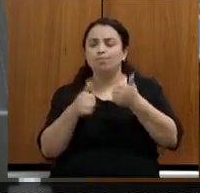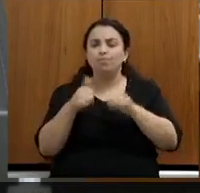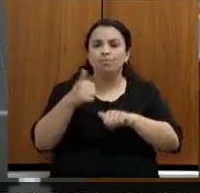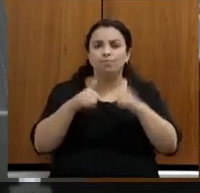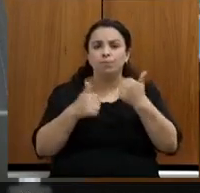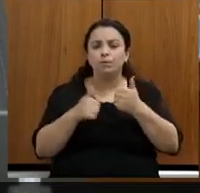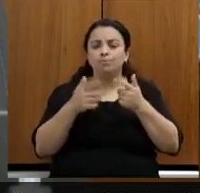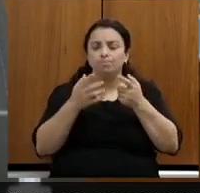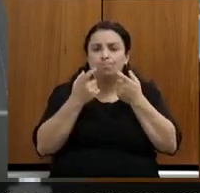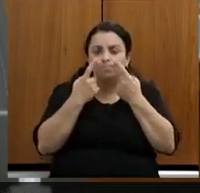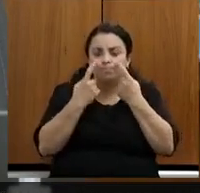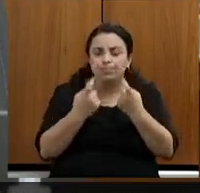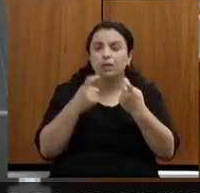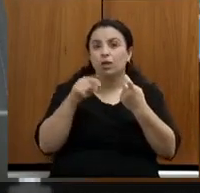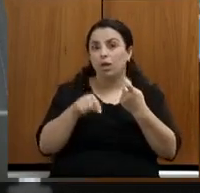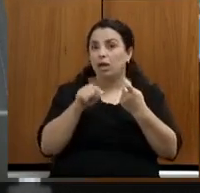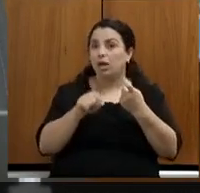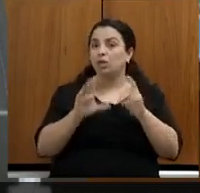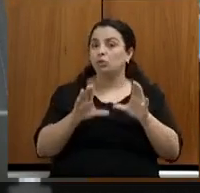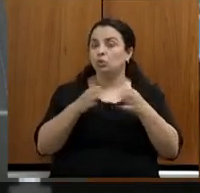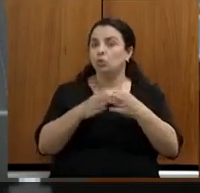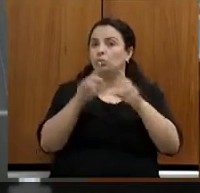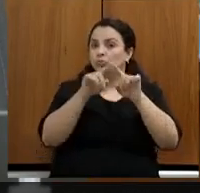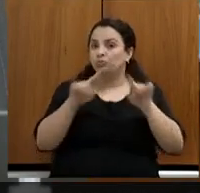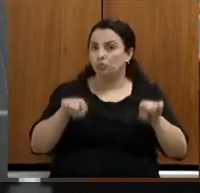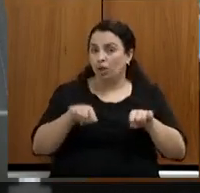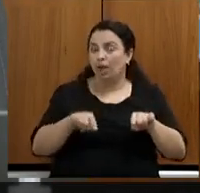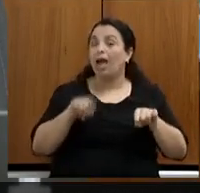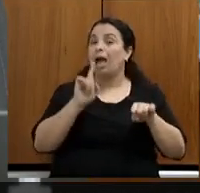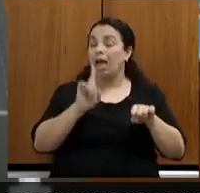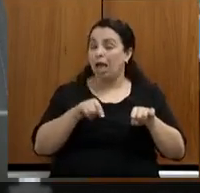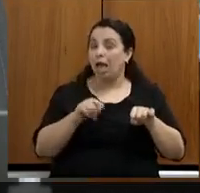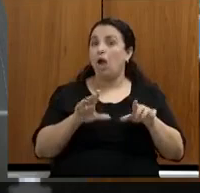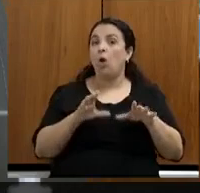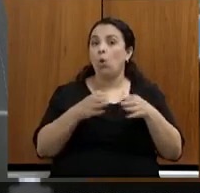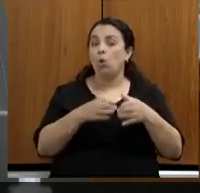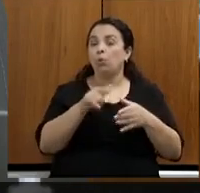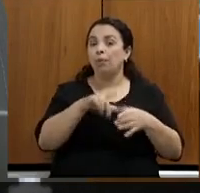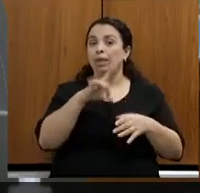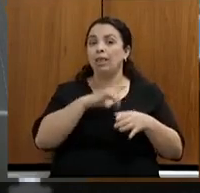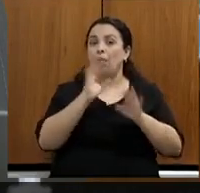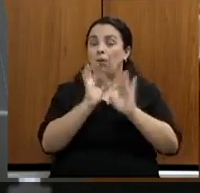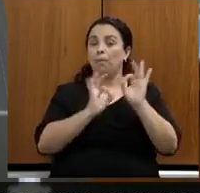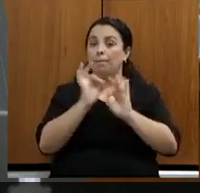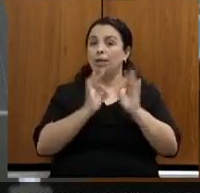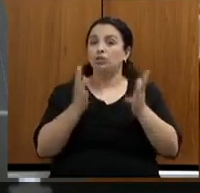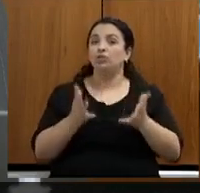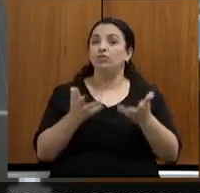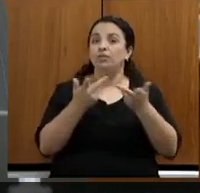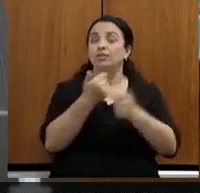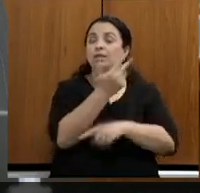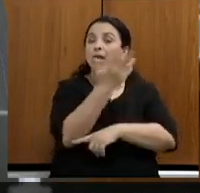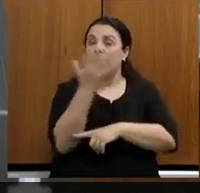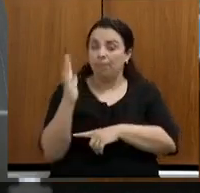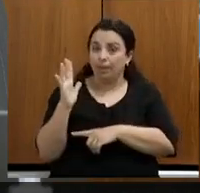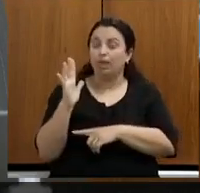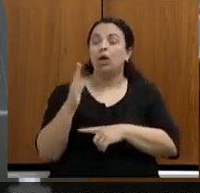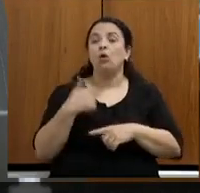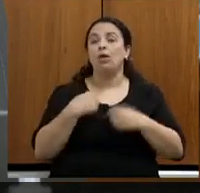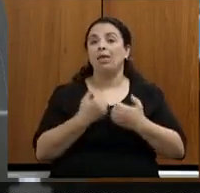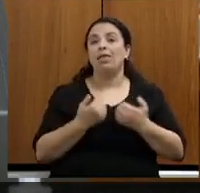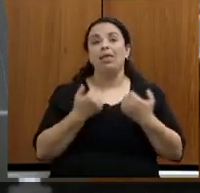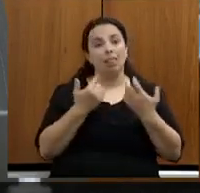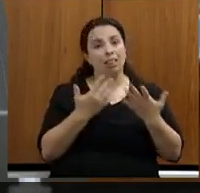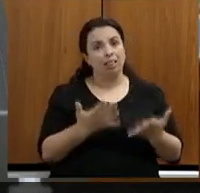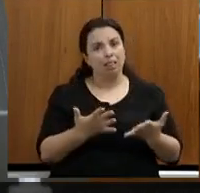dá a essa categoria. Não à toa, é uma das poucas categorias que tem um plano de eficiência ambiental, que dá um ganho